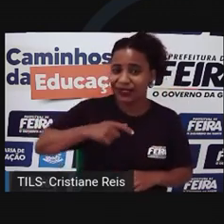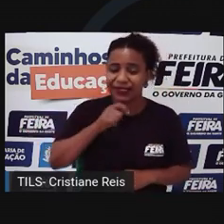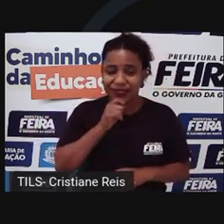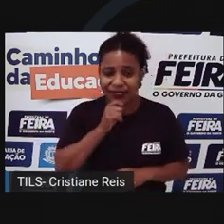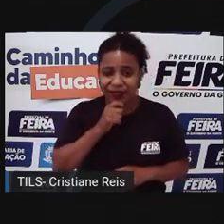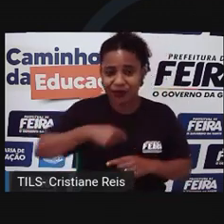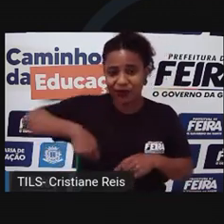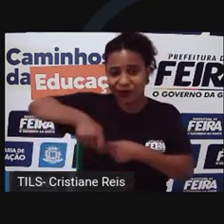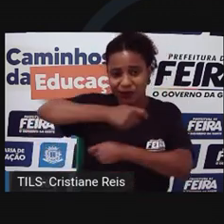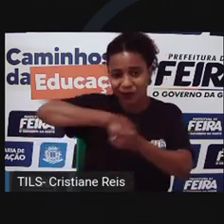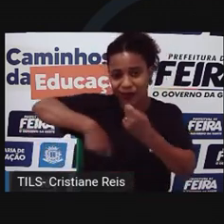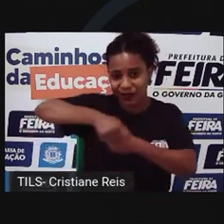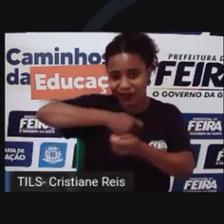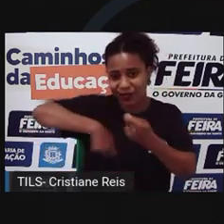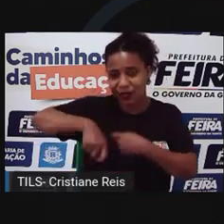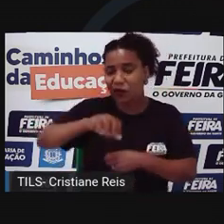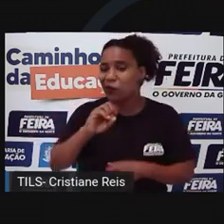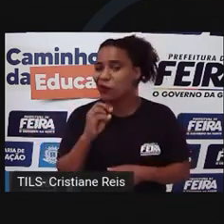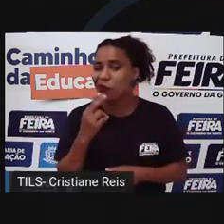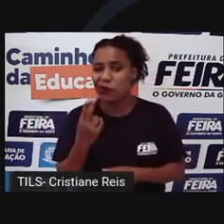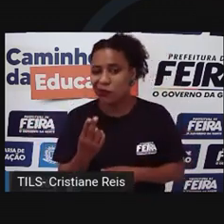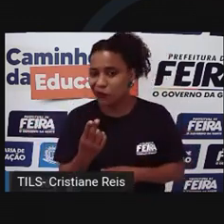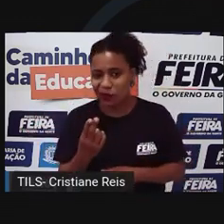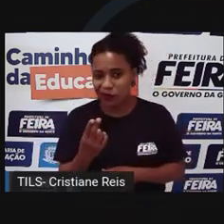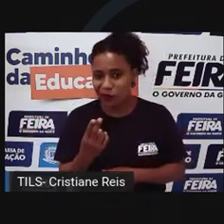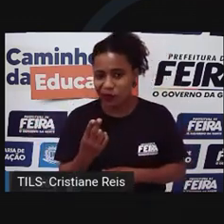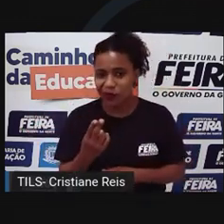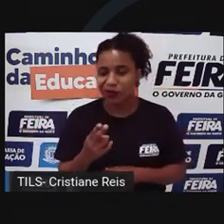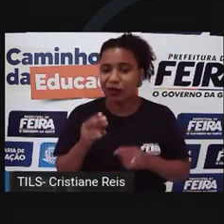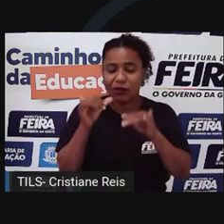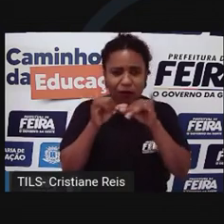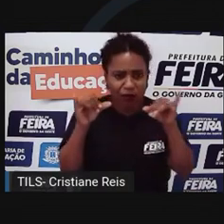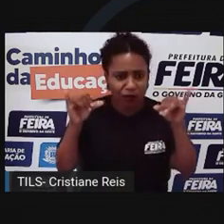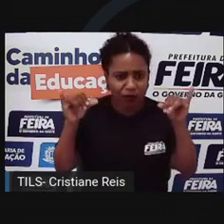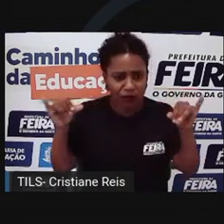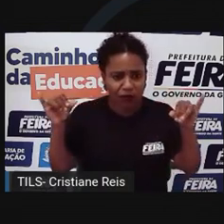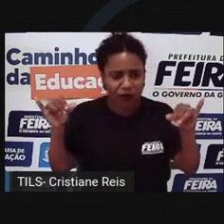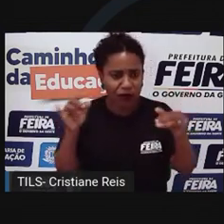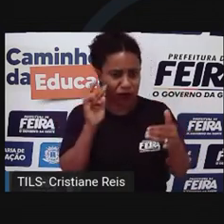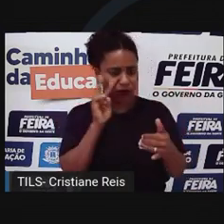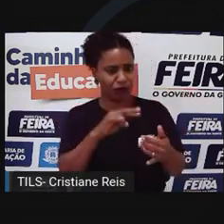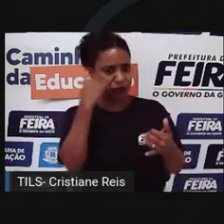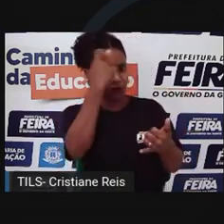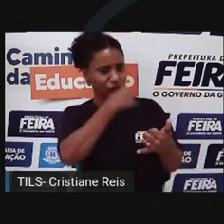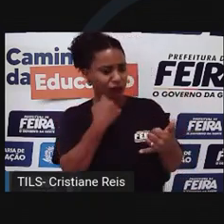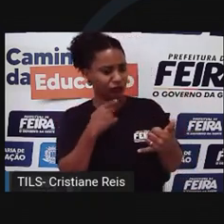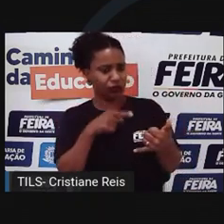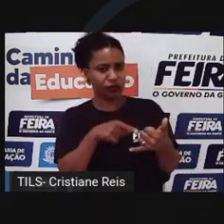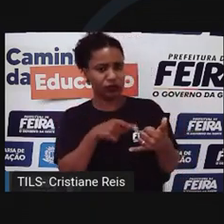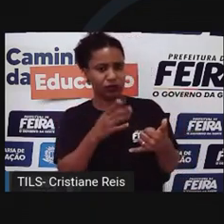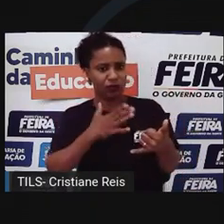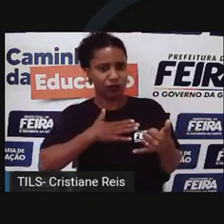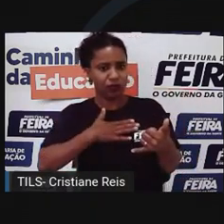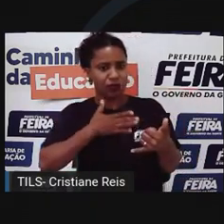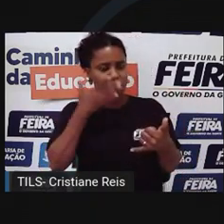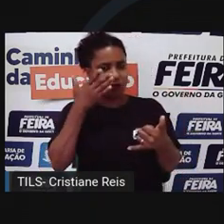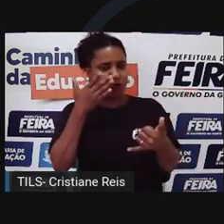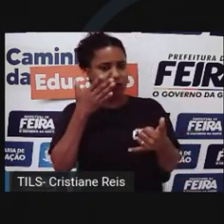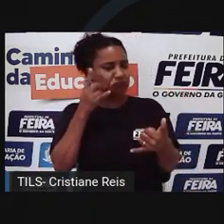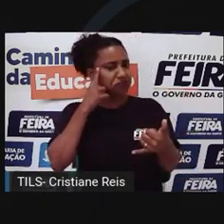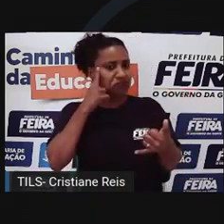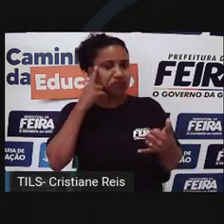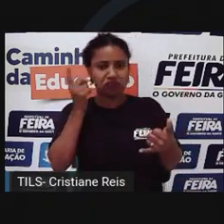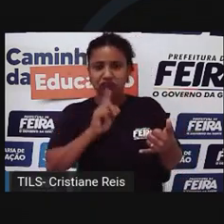comerciais? Ou simplesmente você se deparou com uma publicação em algum local que você nem sabia que